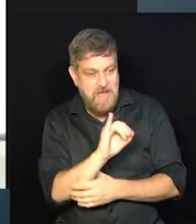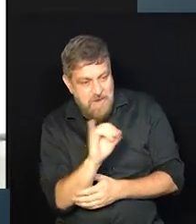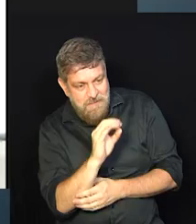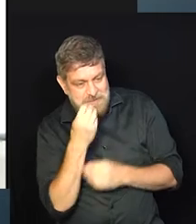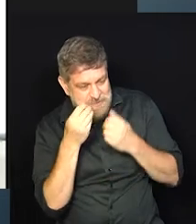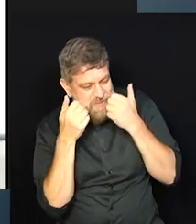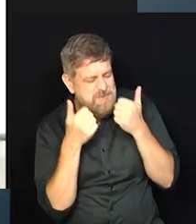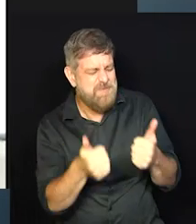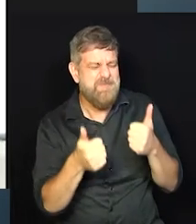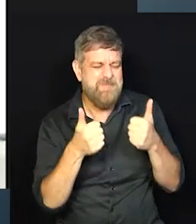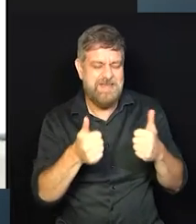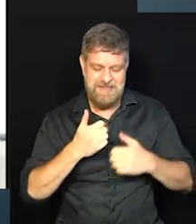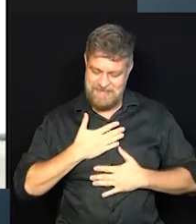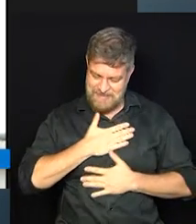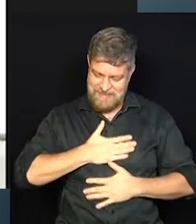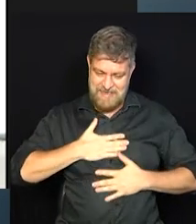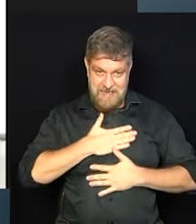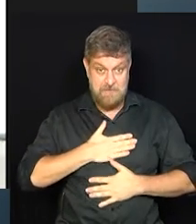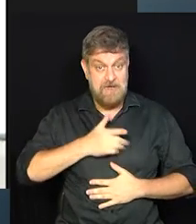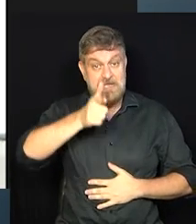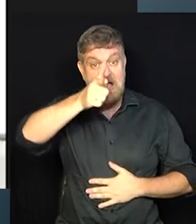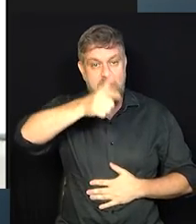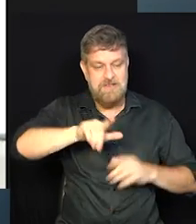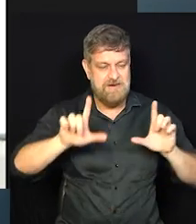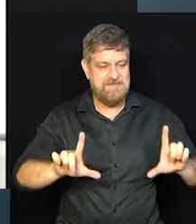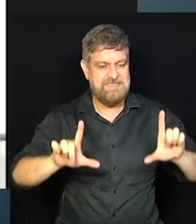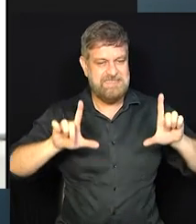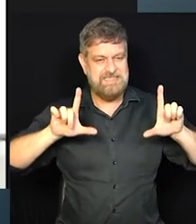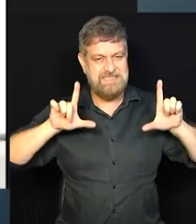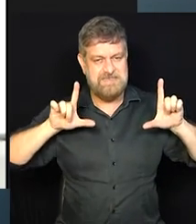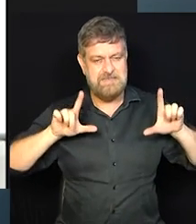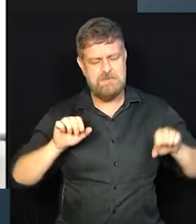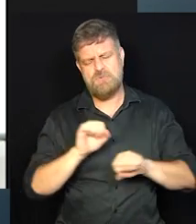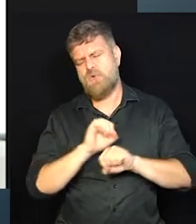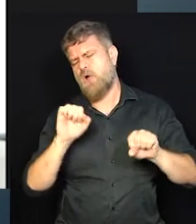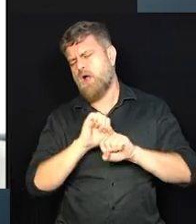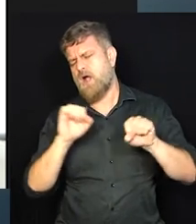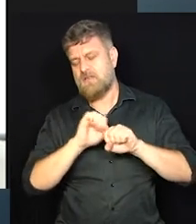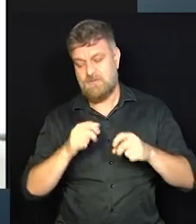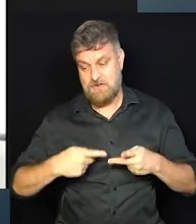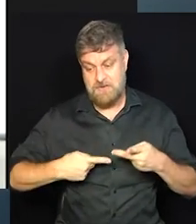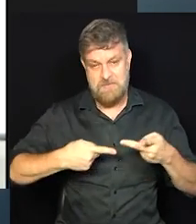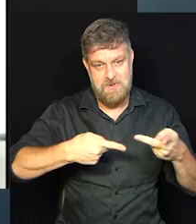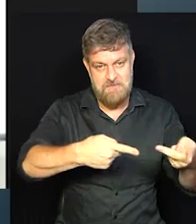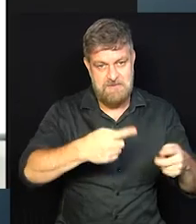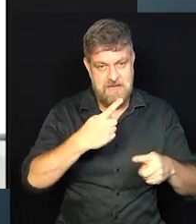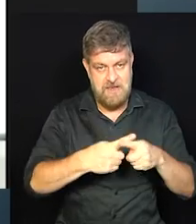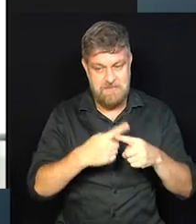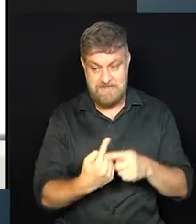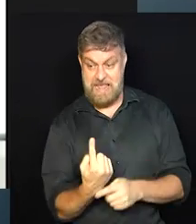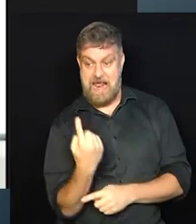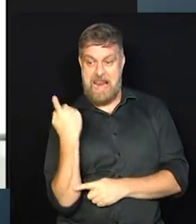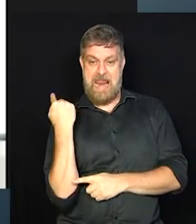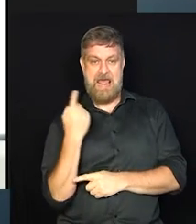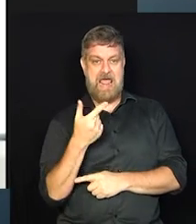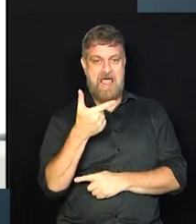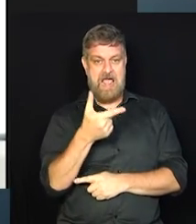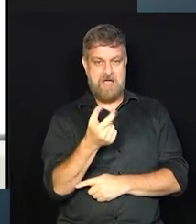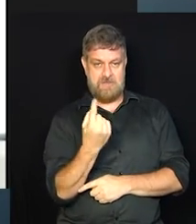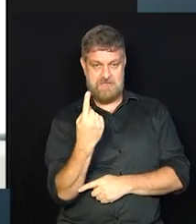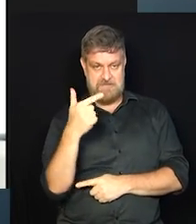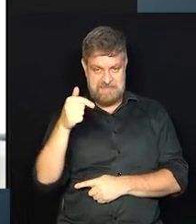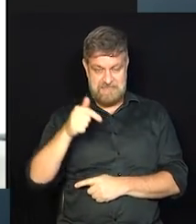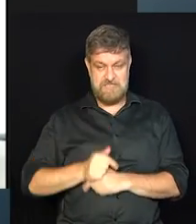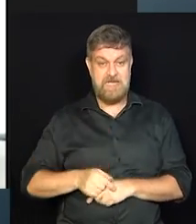Oi, tudo bem? É um prazer estar aqui novamente com você. Adoro sempre ser chamada, porque, como eu disse, em 2007,